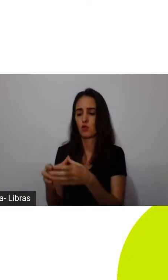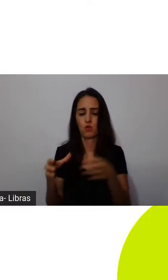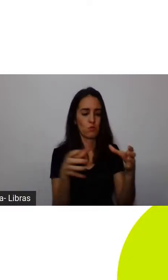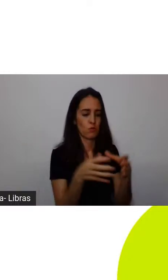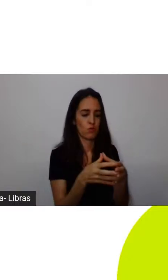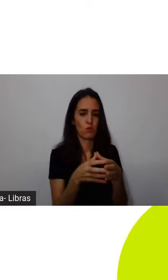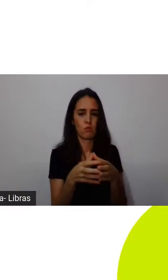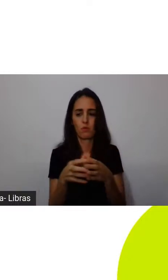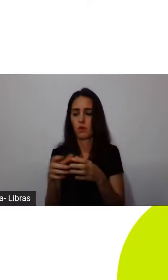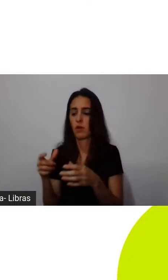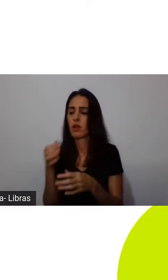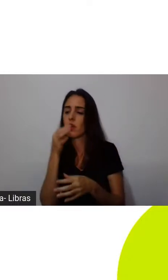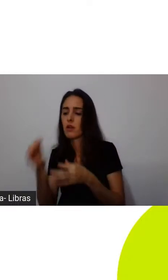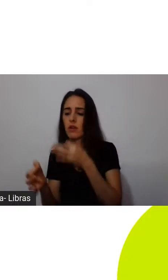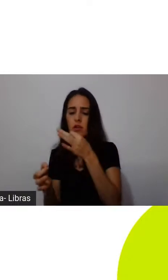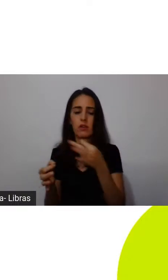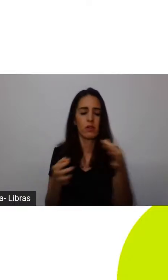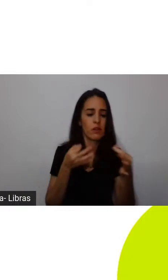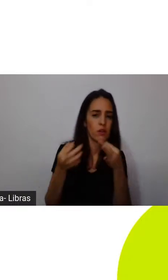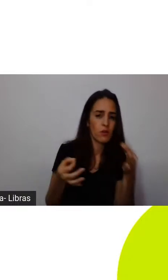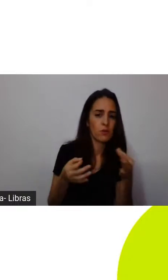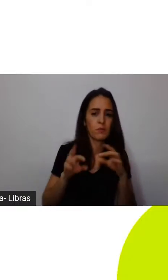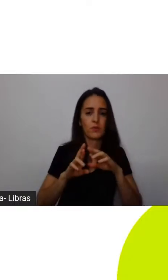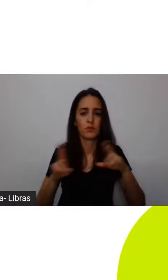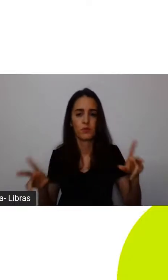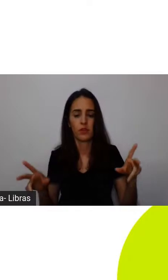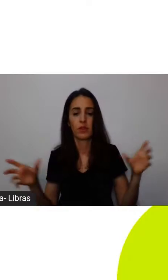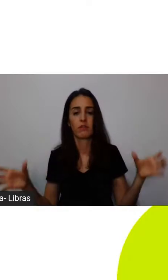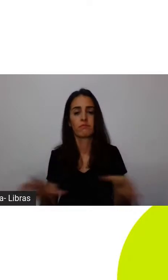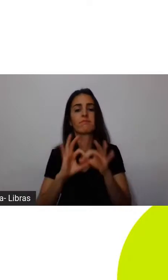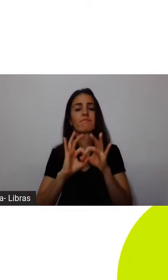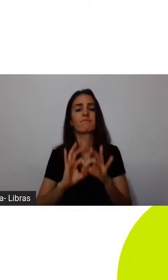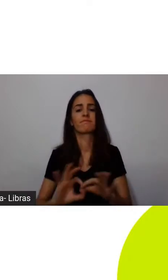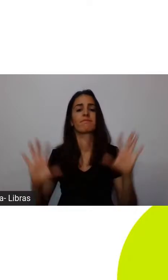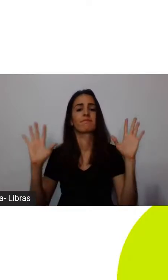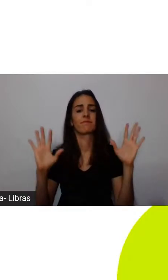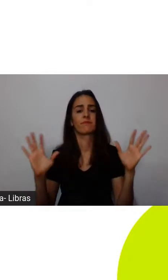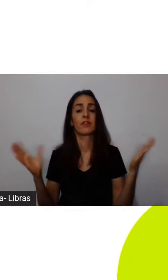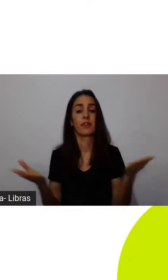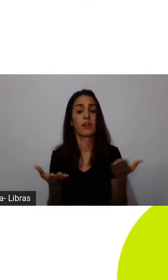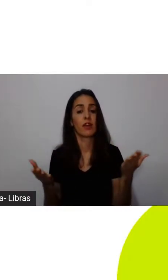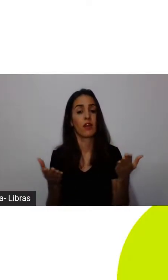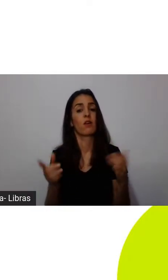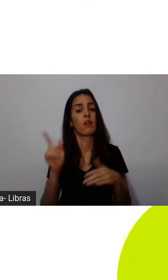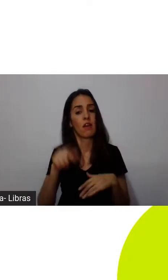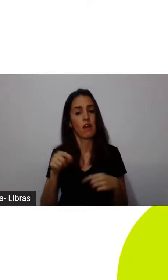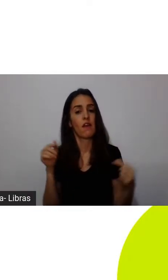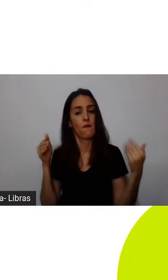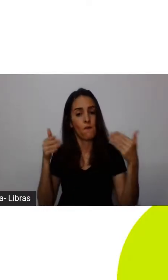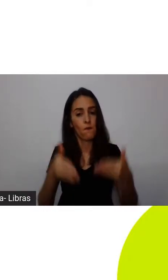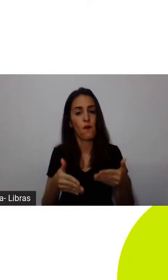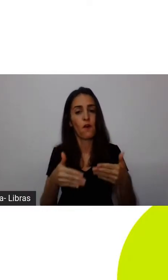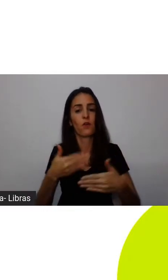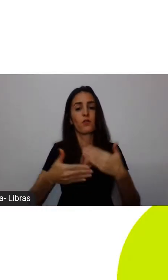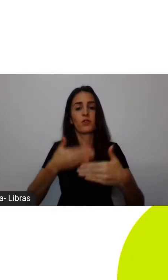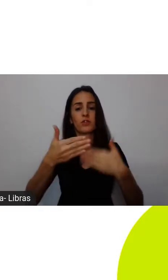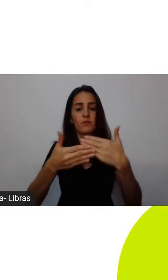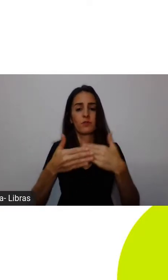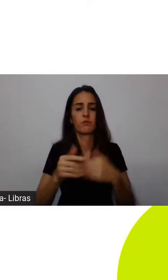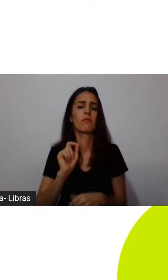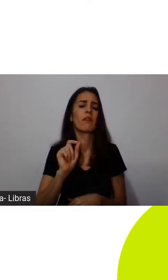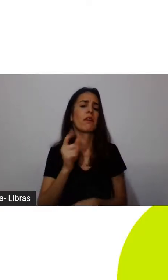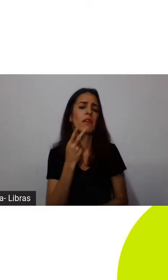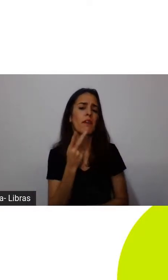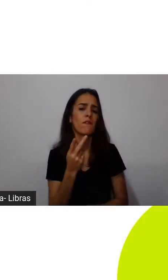de pensamento. E isso agora está sendo um fator de desenvolvimento. E quem falou isso? Sou um hippie?